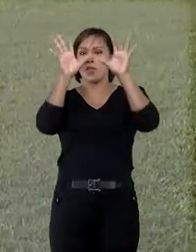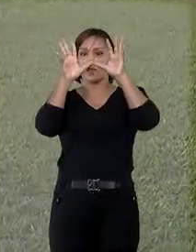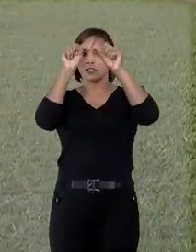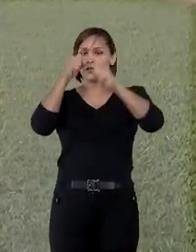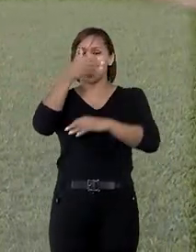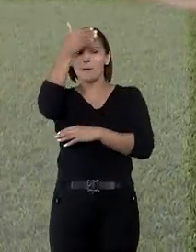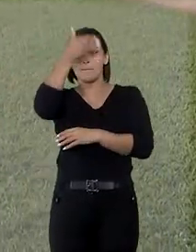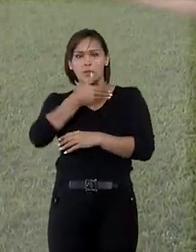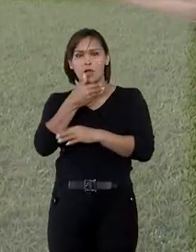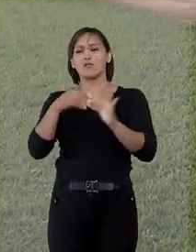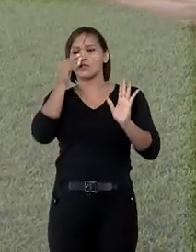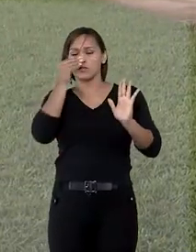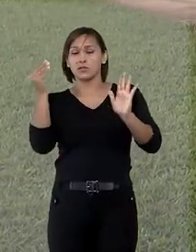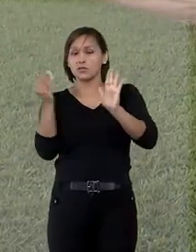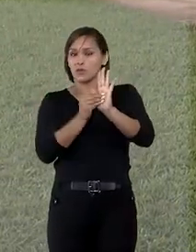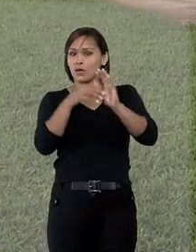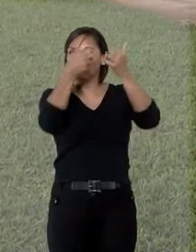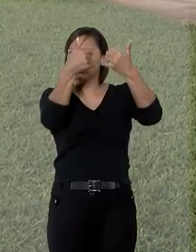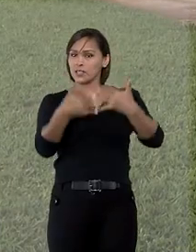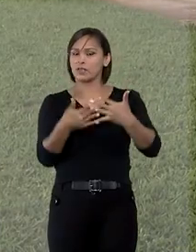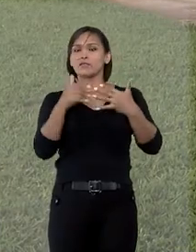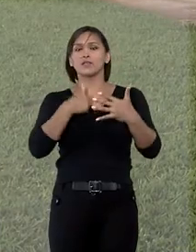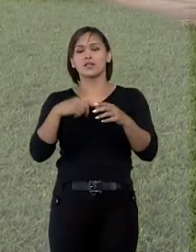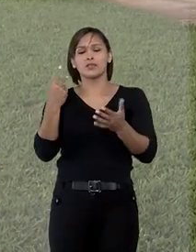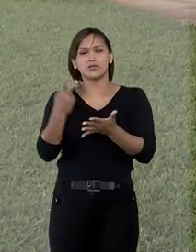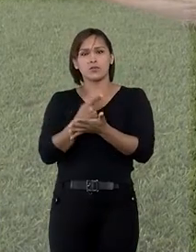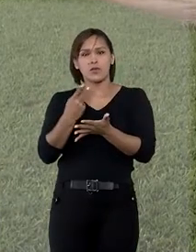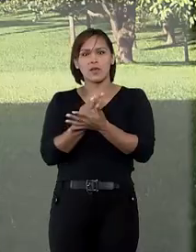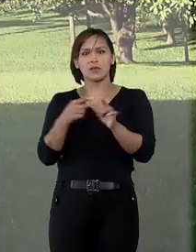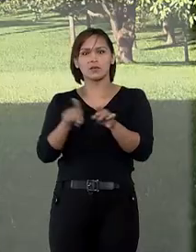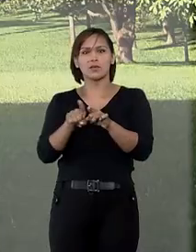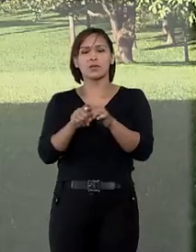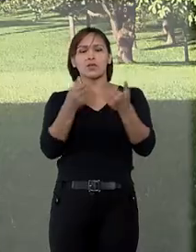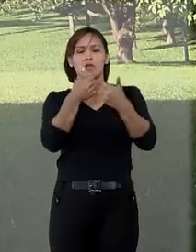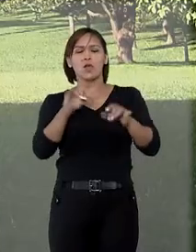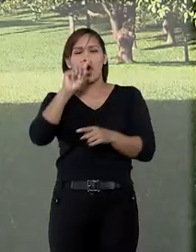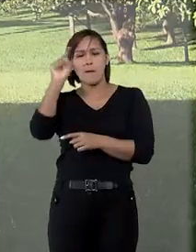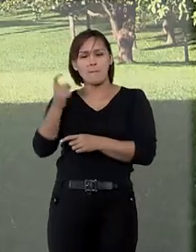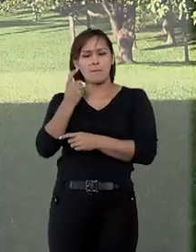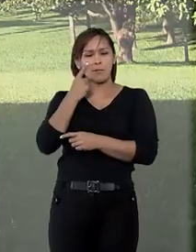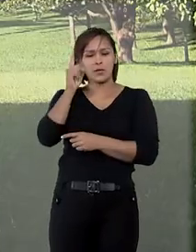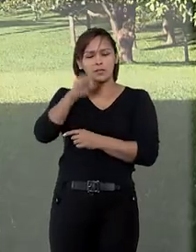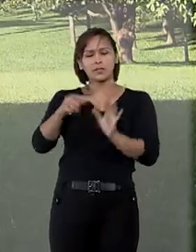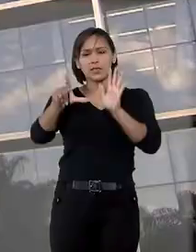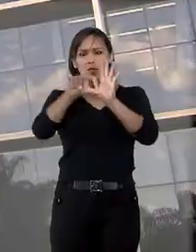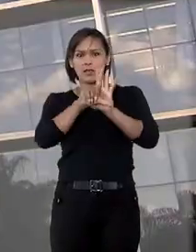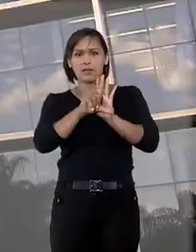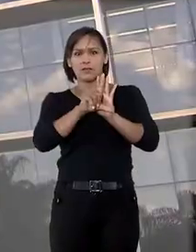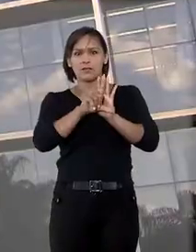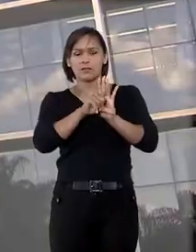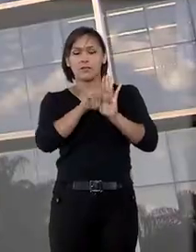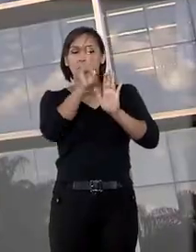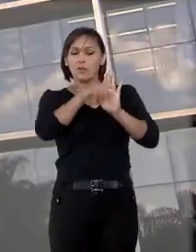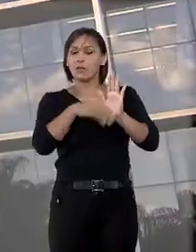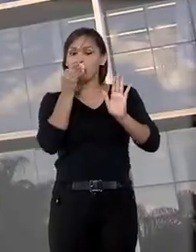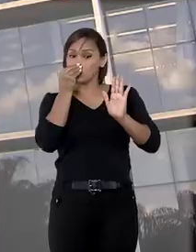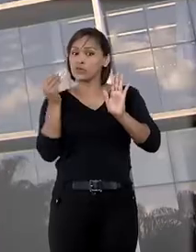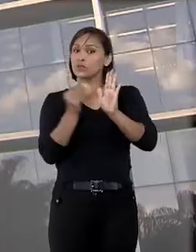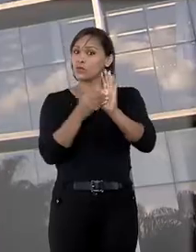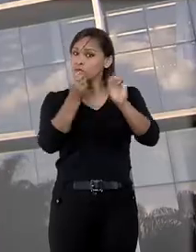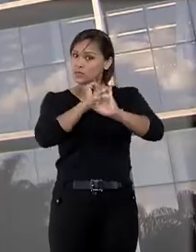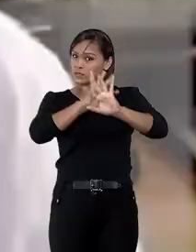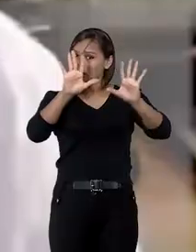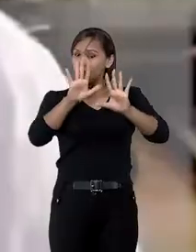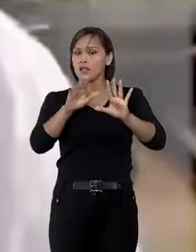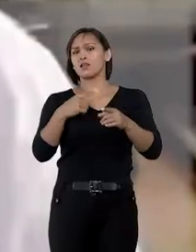exige a comprovação do dolo para a tipificação do ato de improbidade quanto às hipóteses previstas em lei. E, segundo ele, o dolo está